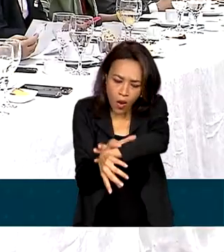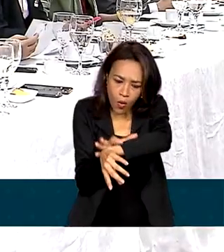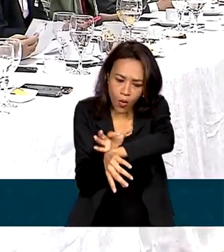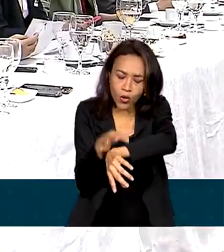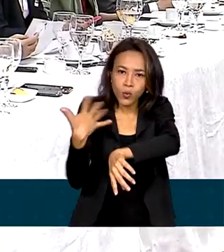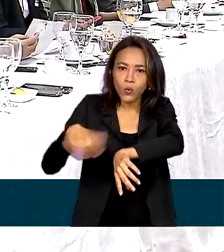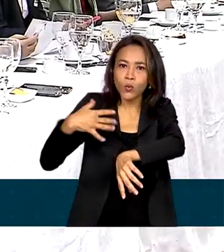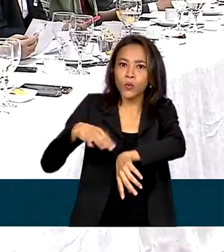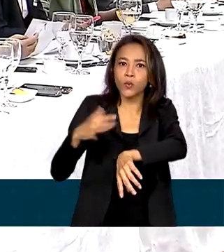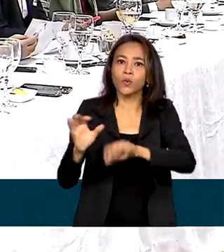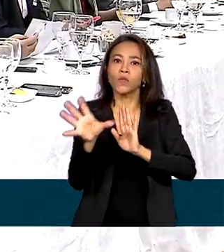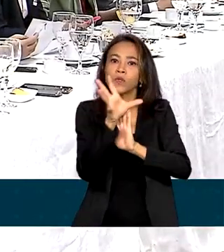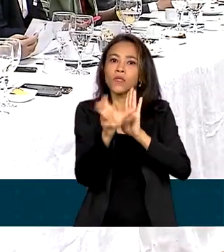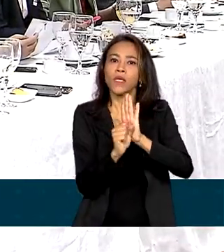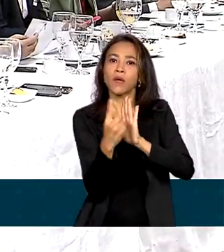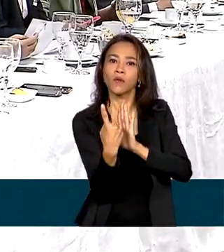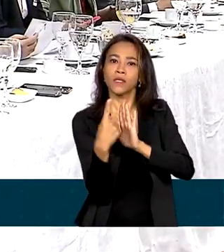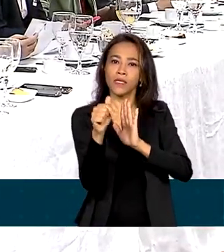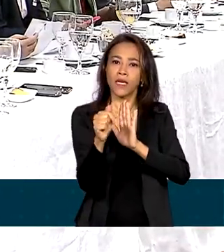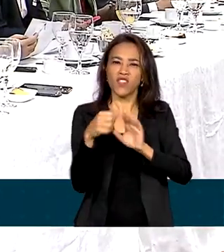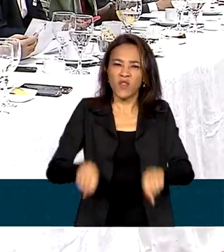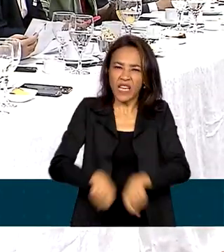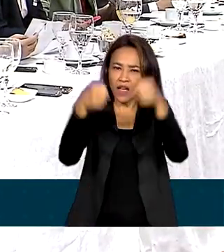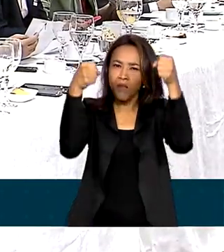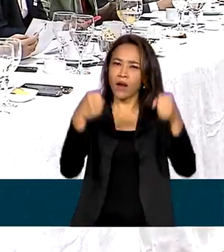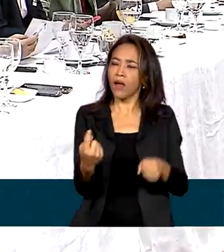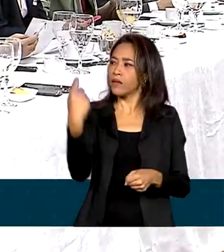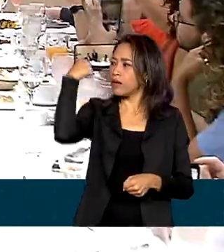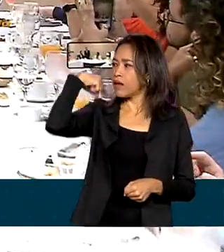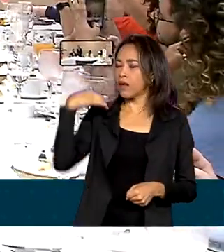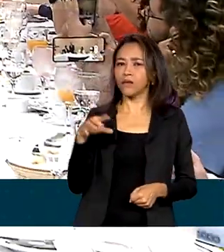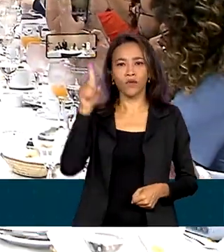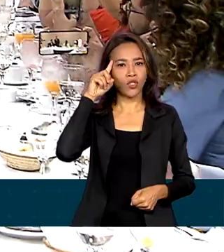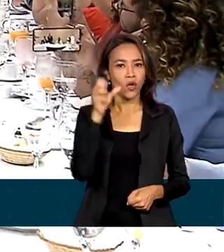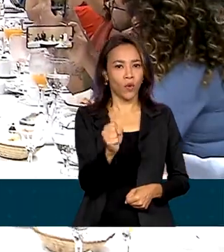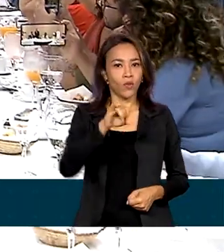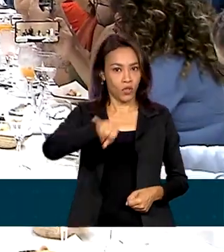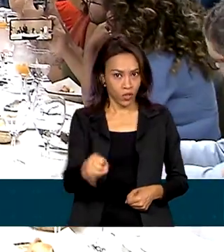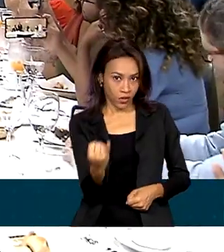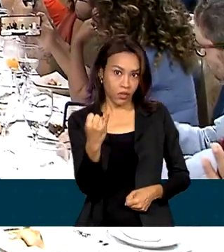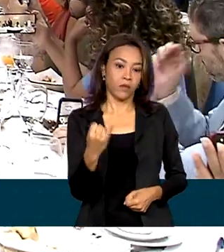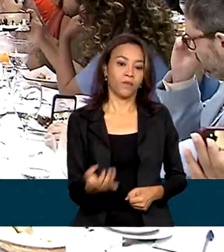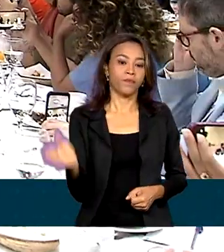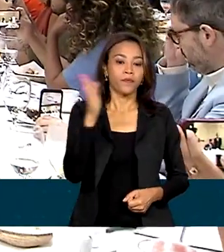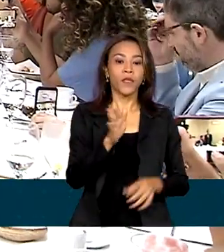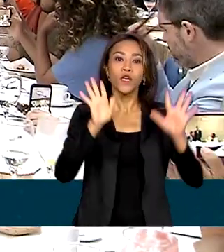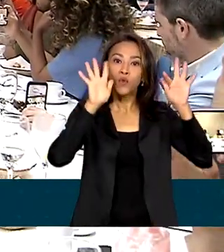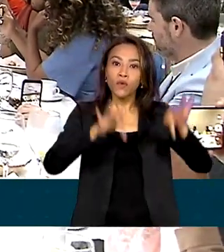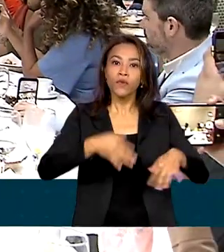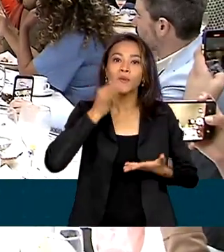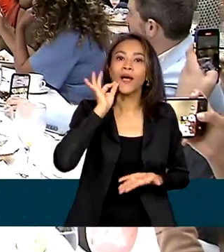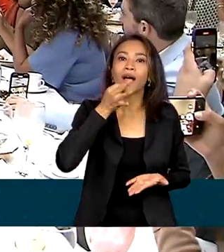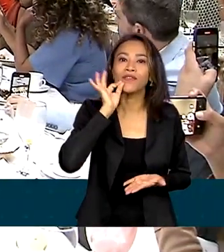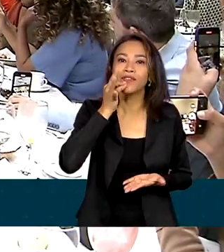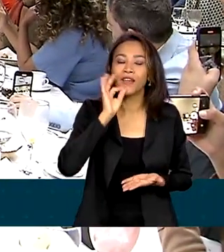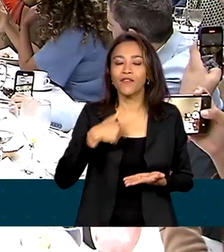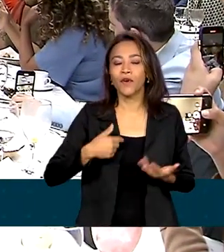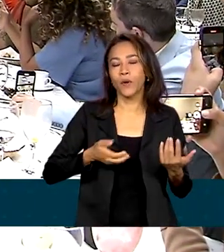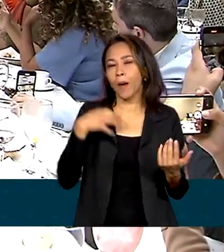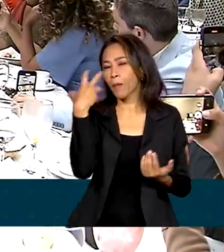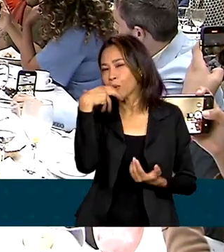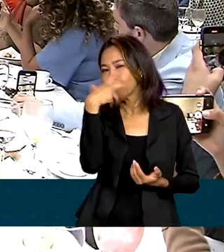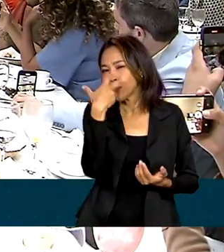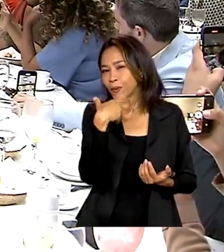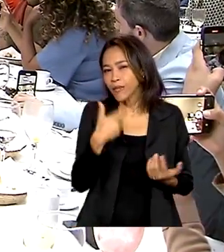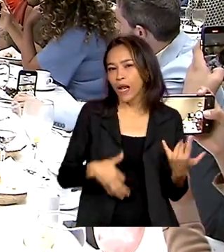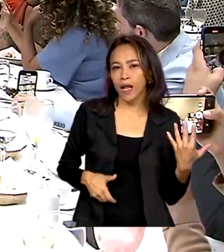destruído no Palácio do Planalto no dia dos ataques. E o final do café foi com uma canja musical para os